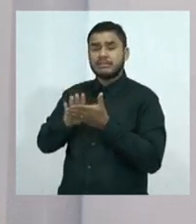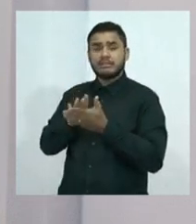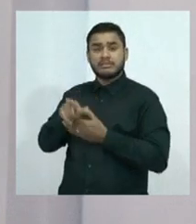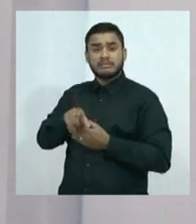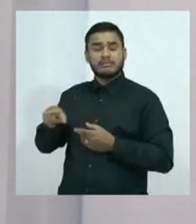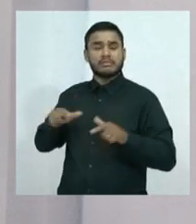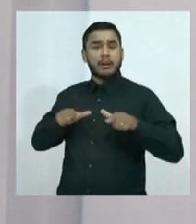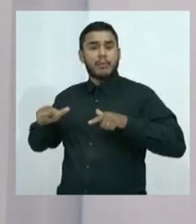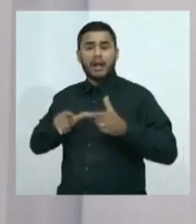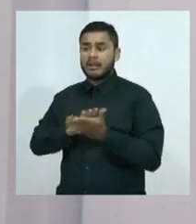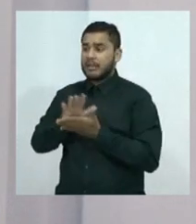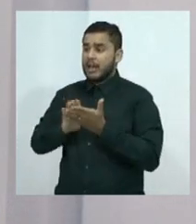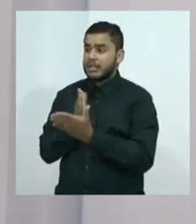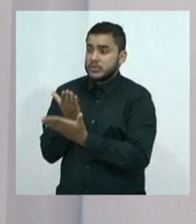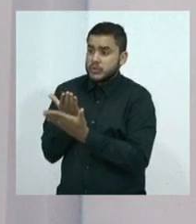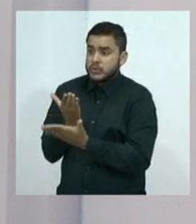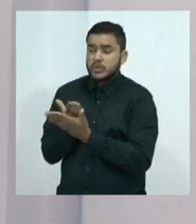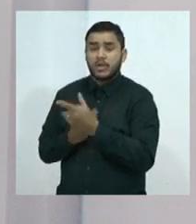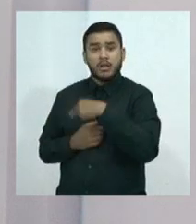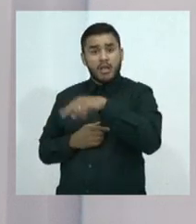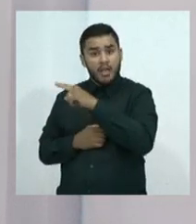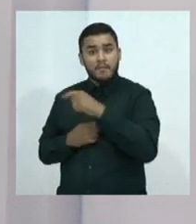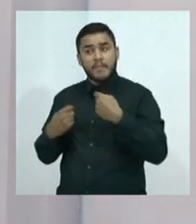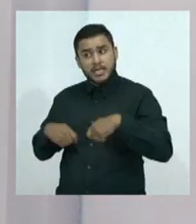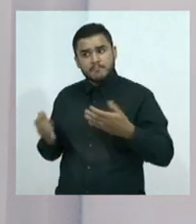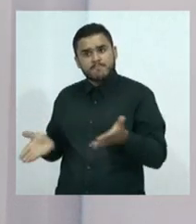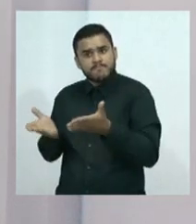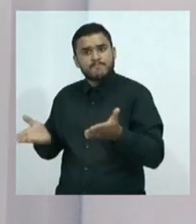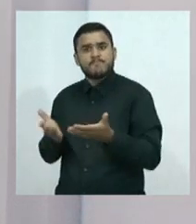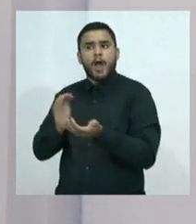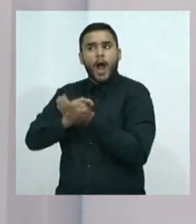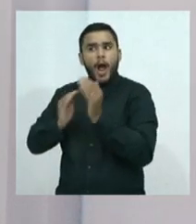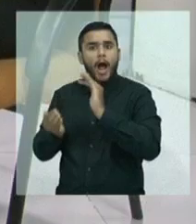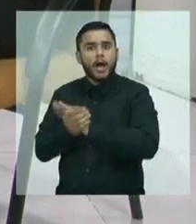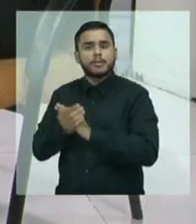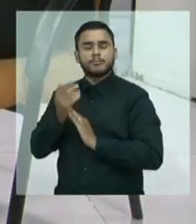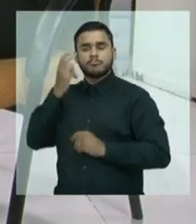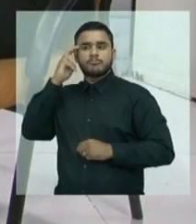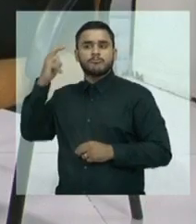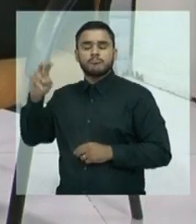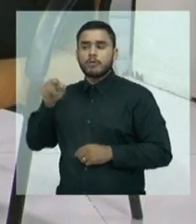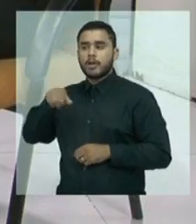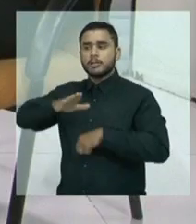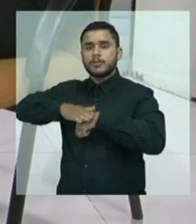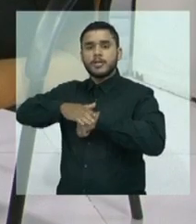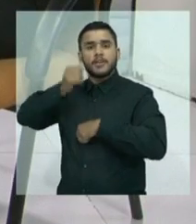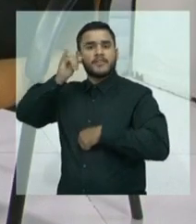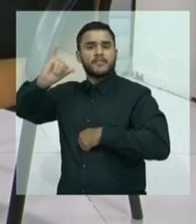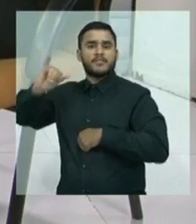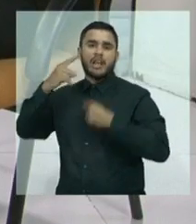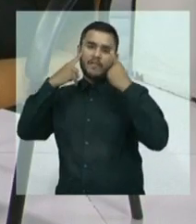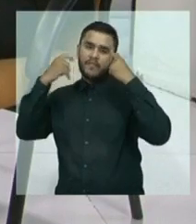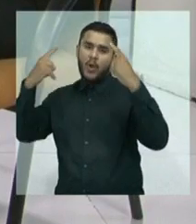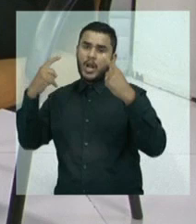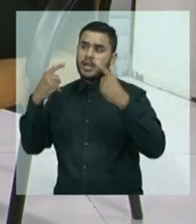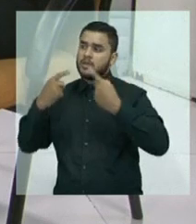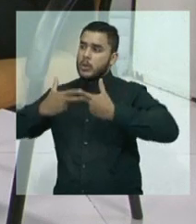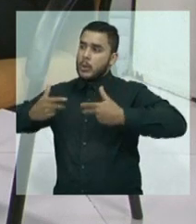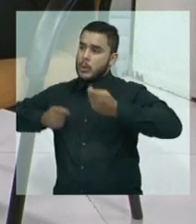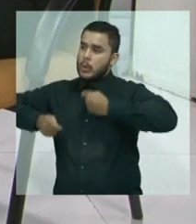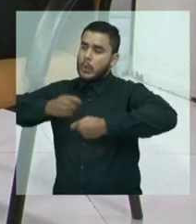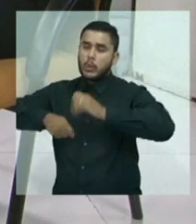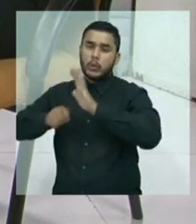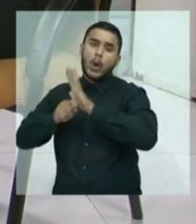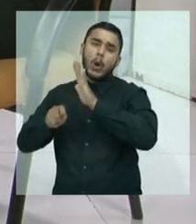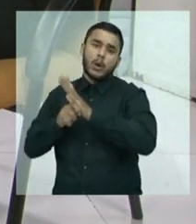mente e evitar se envolver com algo realmente prejudicial. Exatamente. Essa cooptação pelo tráfico, né?